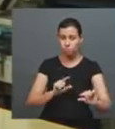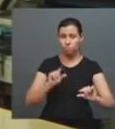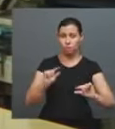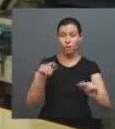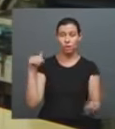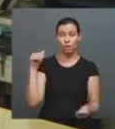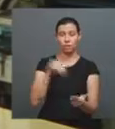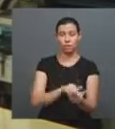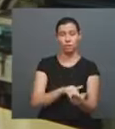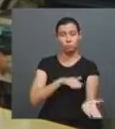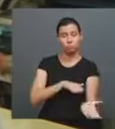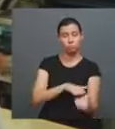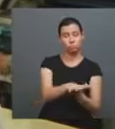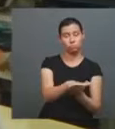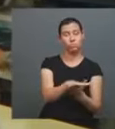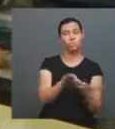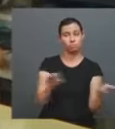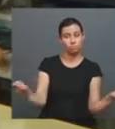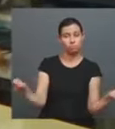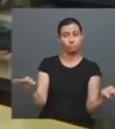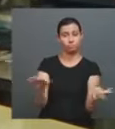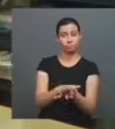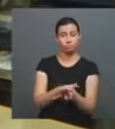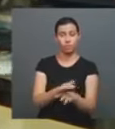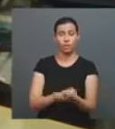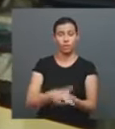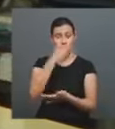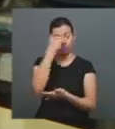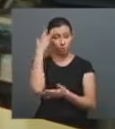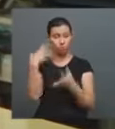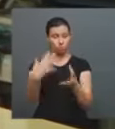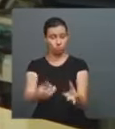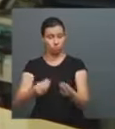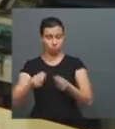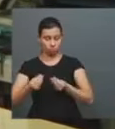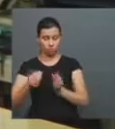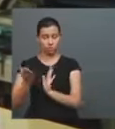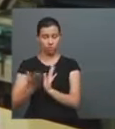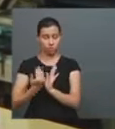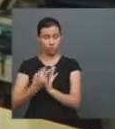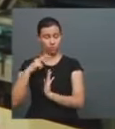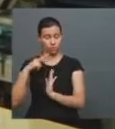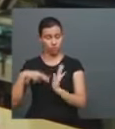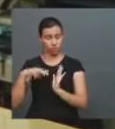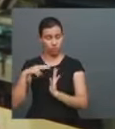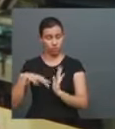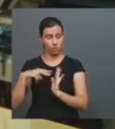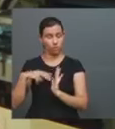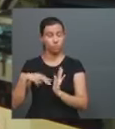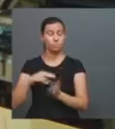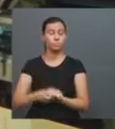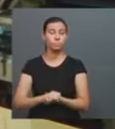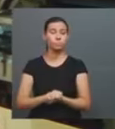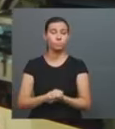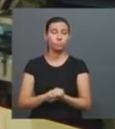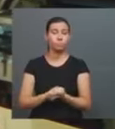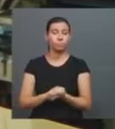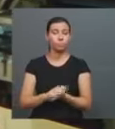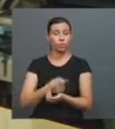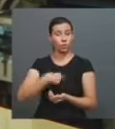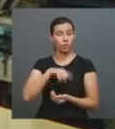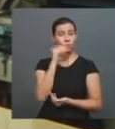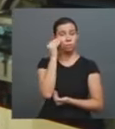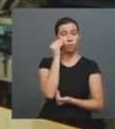Que é onde a pessoa que está do outro lado, buscando o conhecimento. Então, gente tenta, da melhor forma